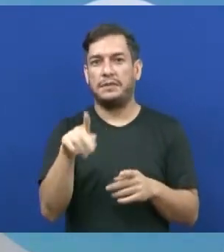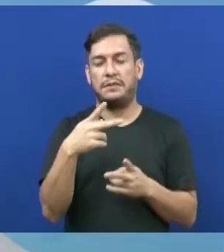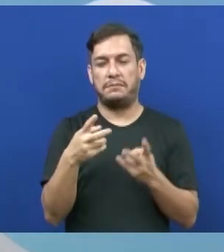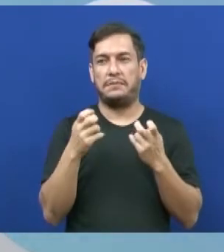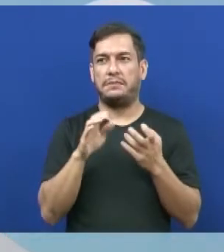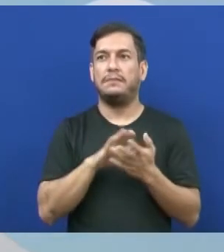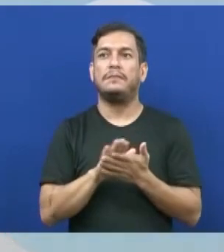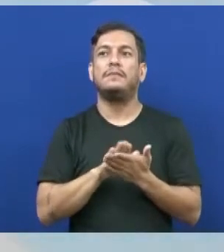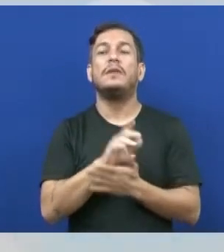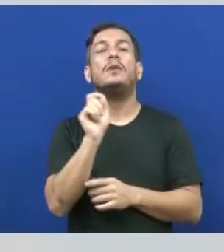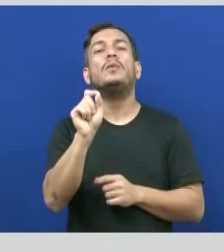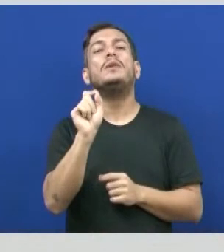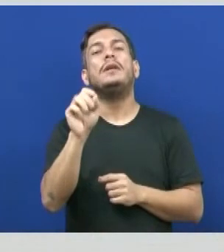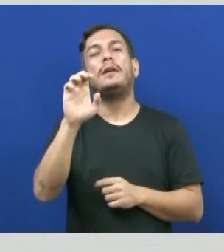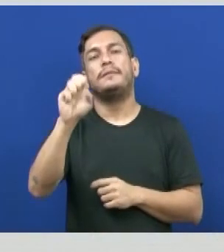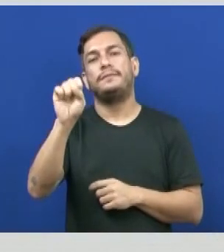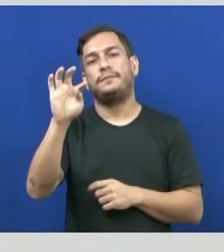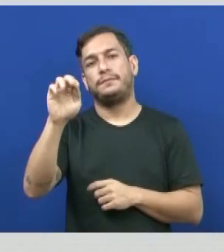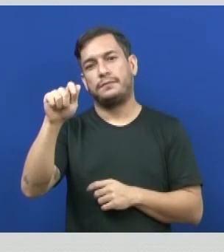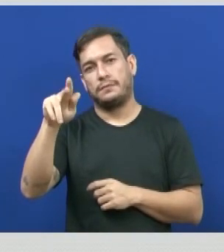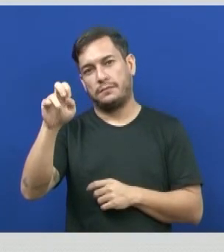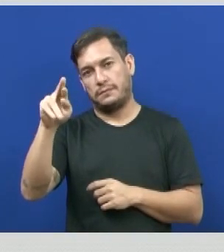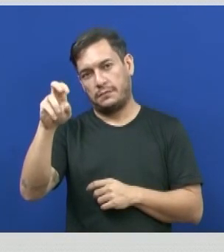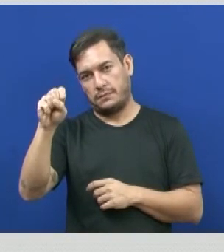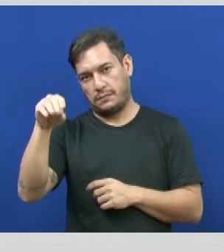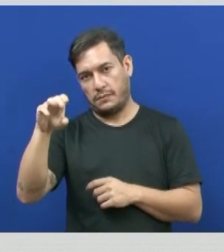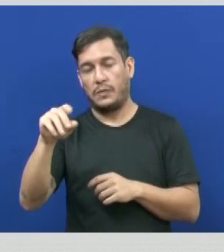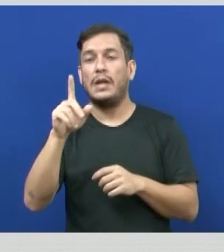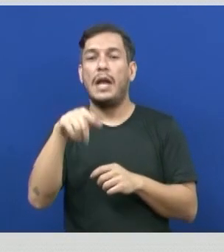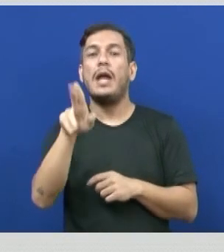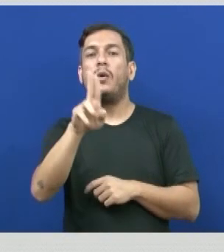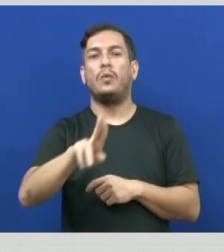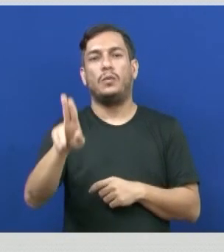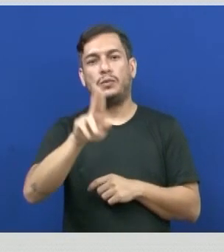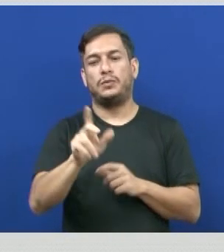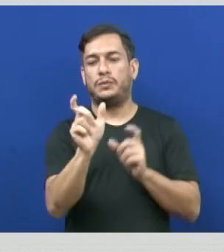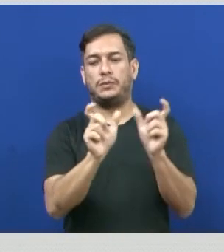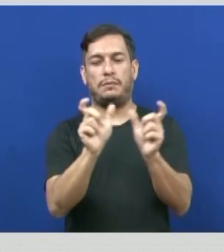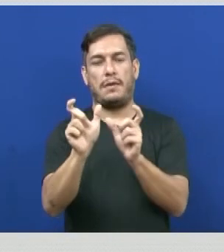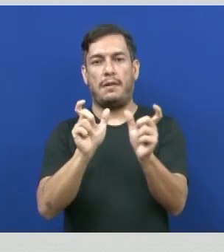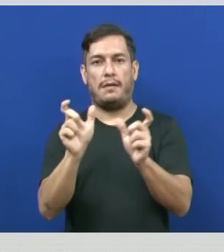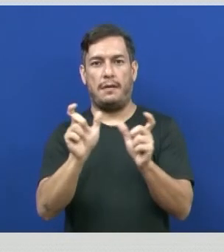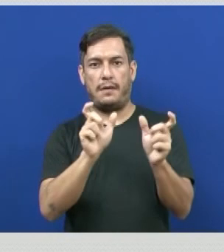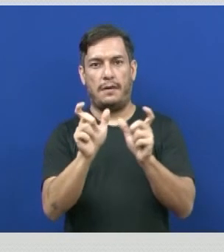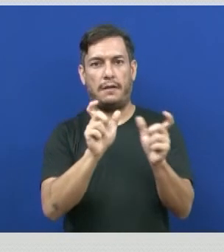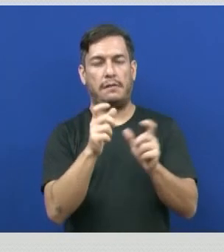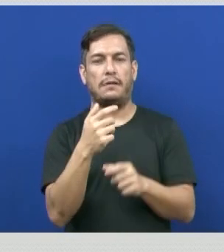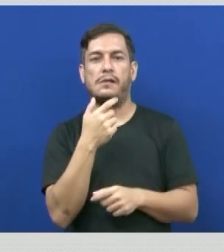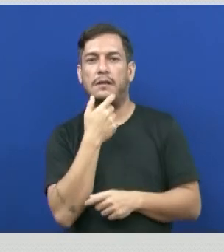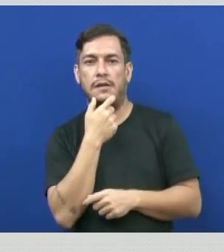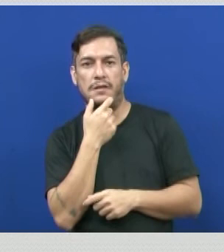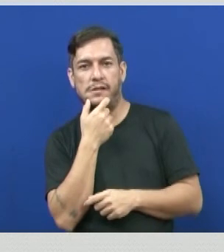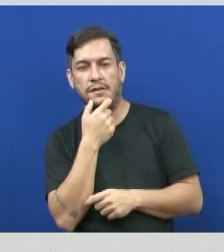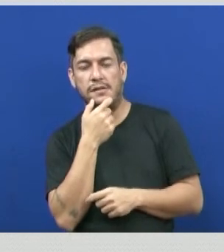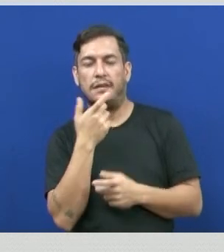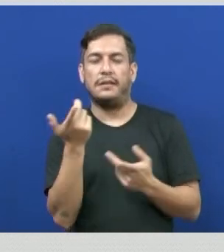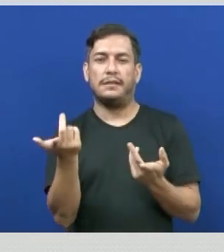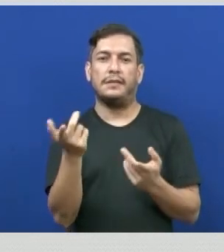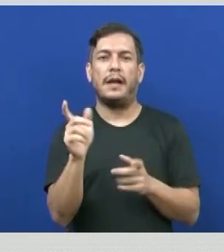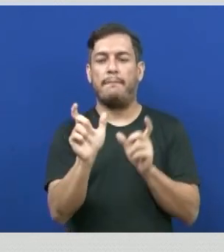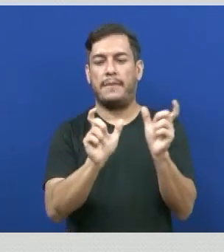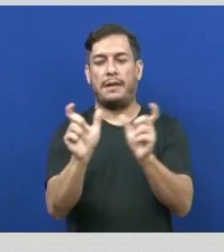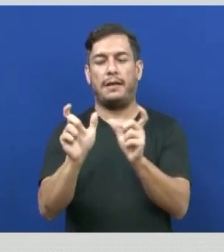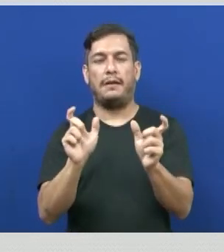aqui. O que é estrangeirismo, então? É o emprego, é o uso de palavras estrangeiras no nosso dia a dia. Palavras e